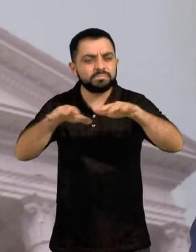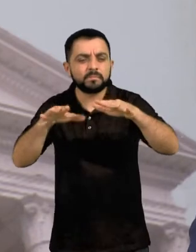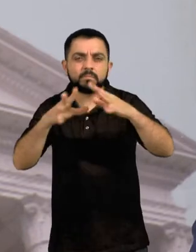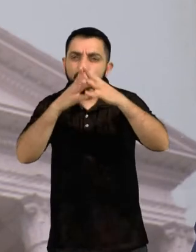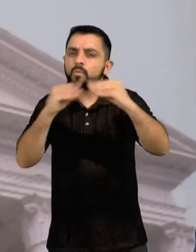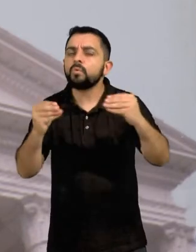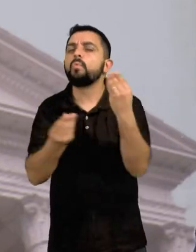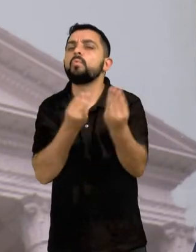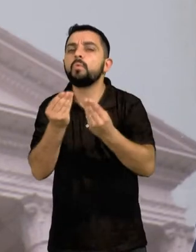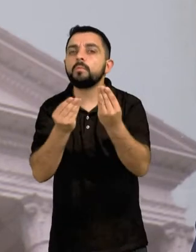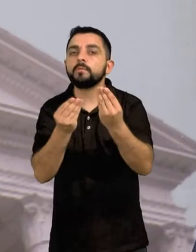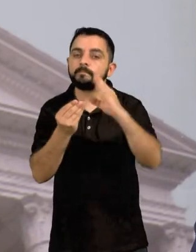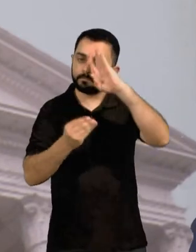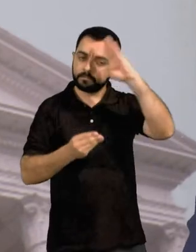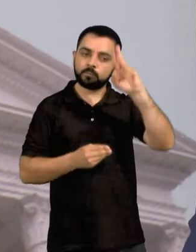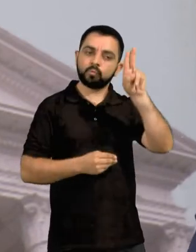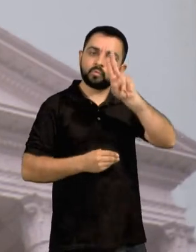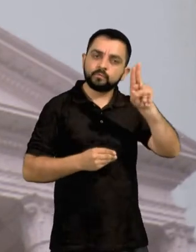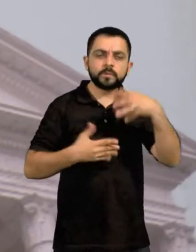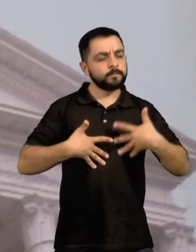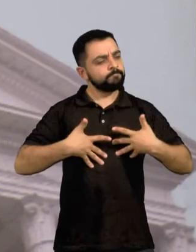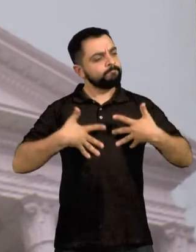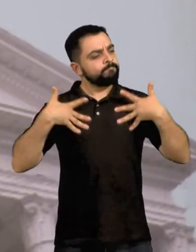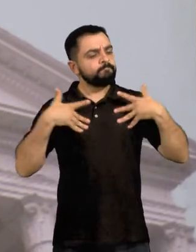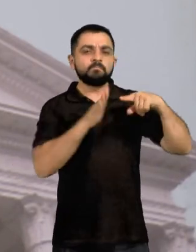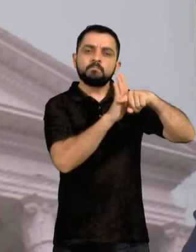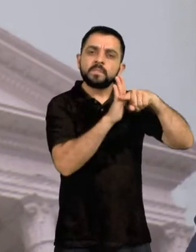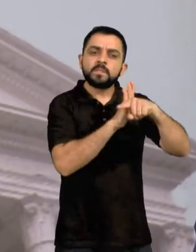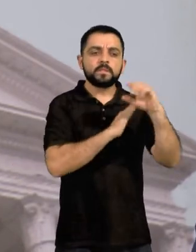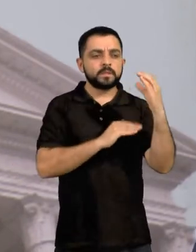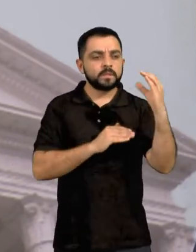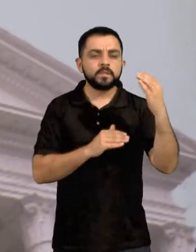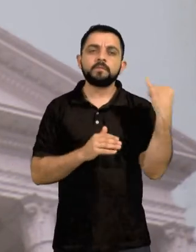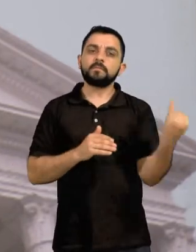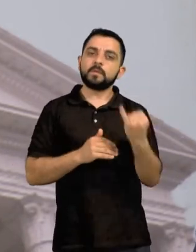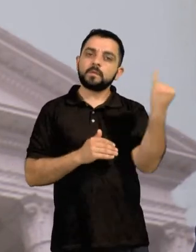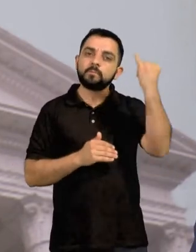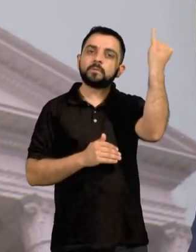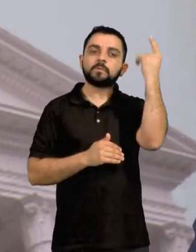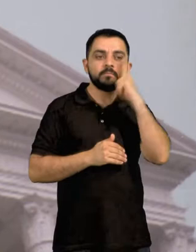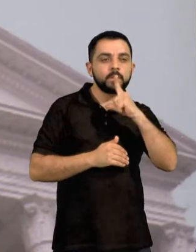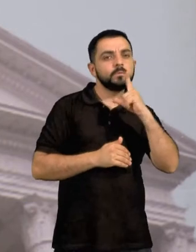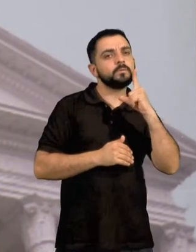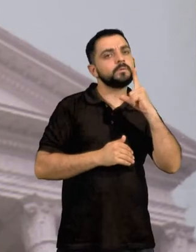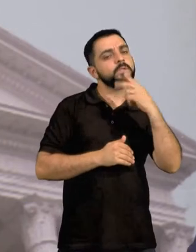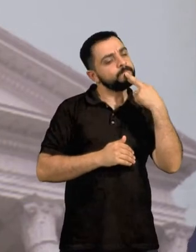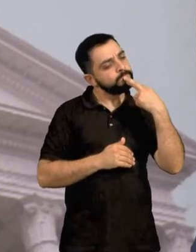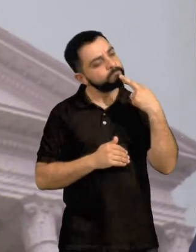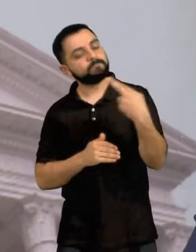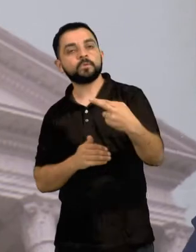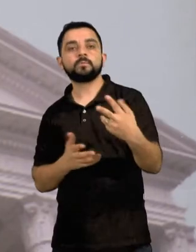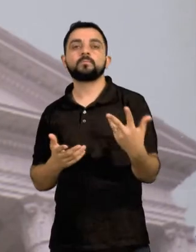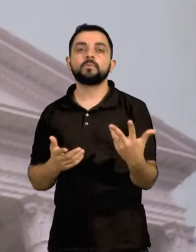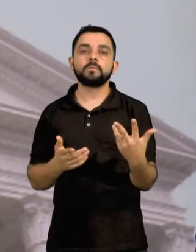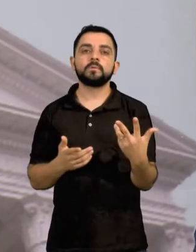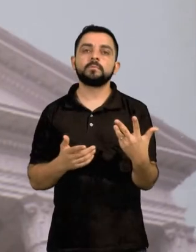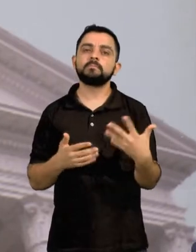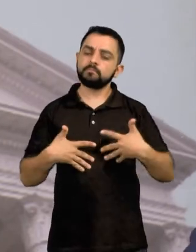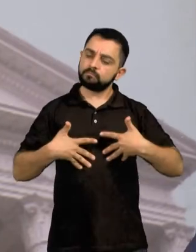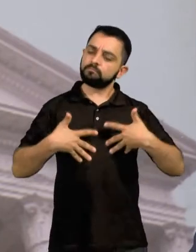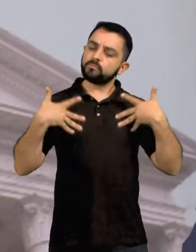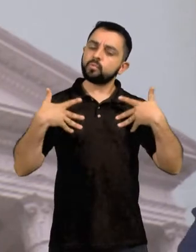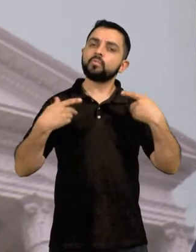concentrada, sobretudo, nas universidades públicas. Nós somos demandados para dar uma resposta a esse momento dramático, e isso deve nos orgulhar.